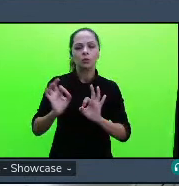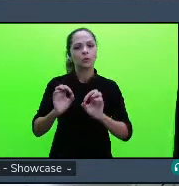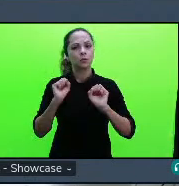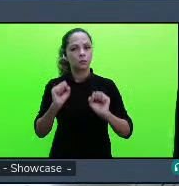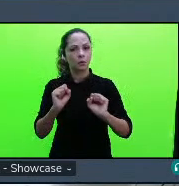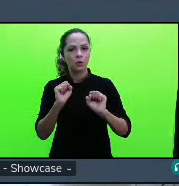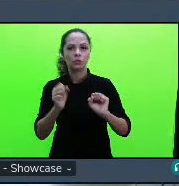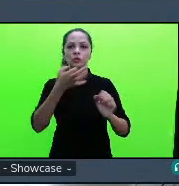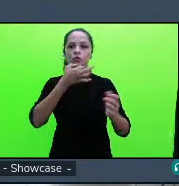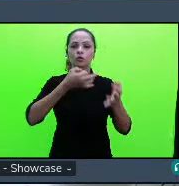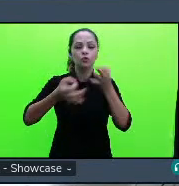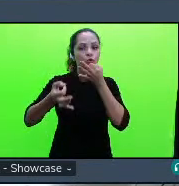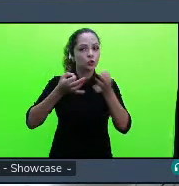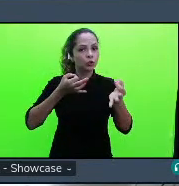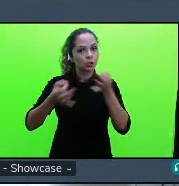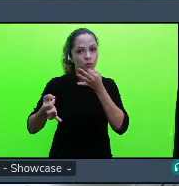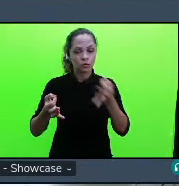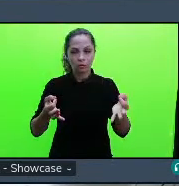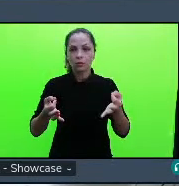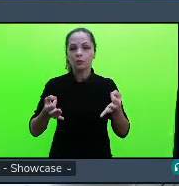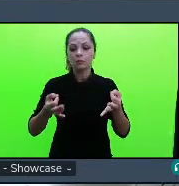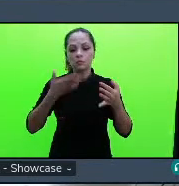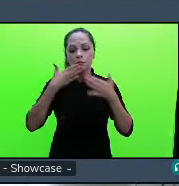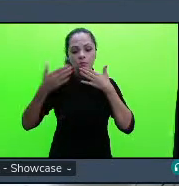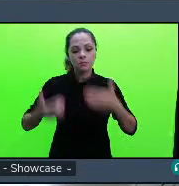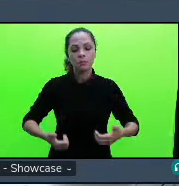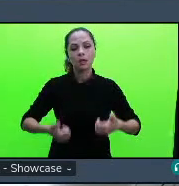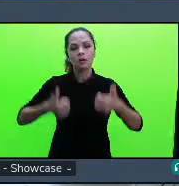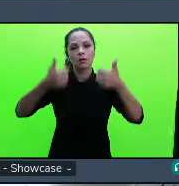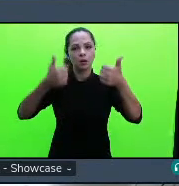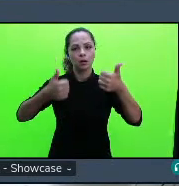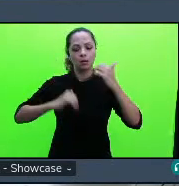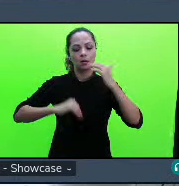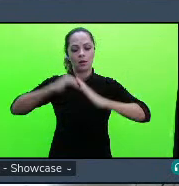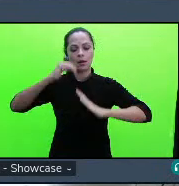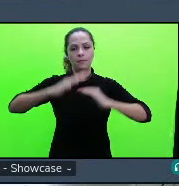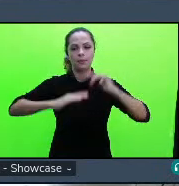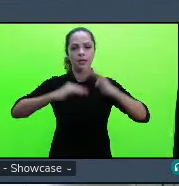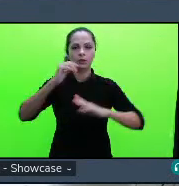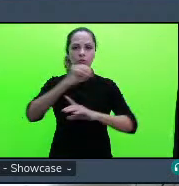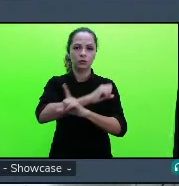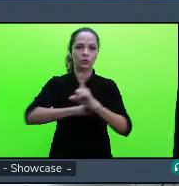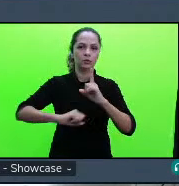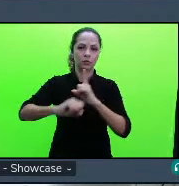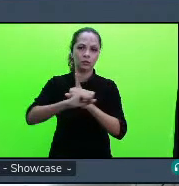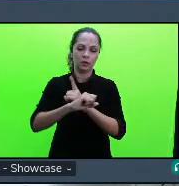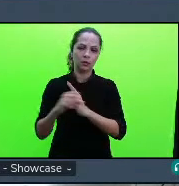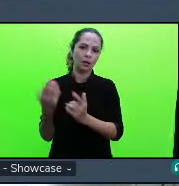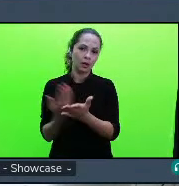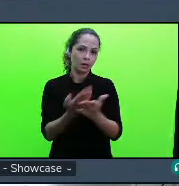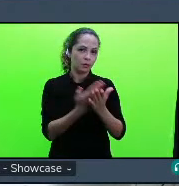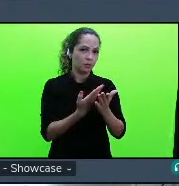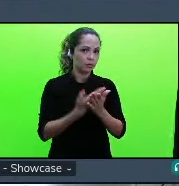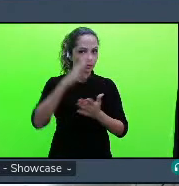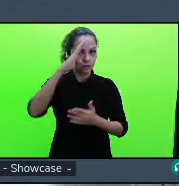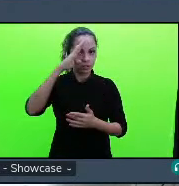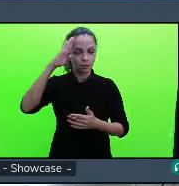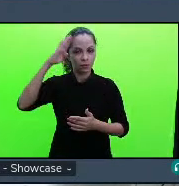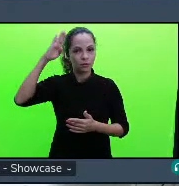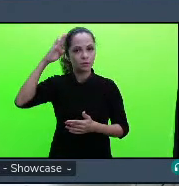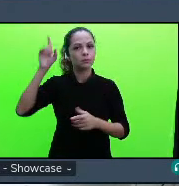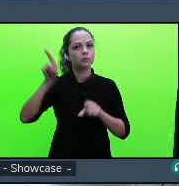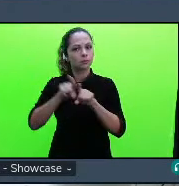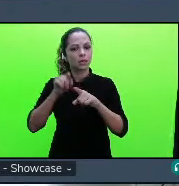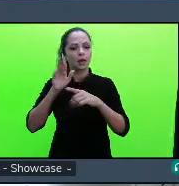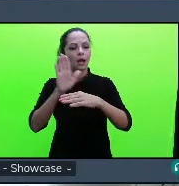pudessem ser melhoradas essas habilidades sociais tão importantes para os alunos de graduação e que podem ajudar tanto no âmbito